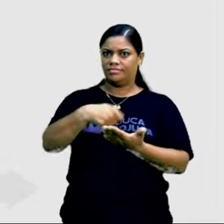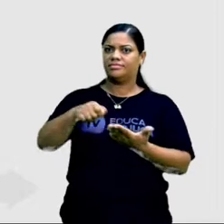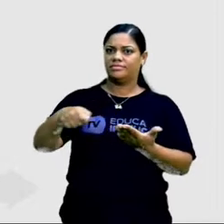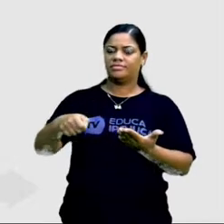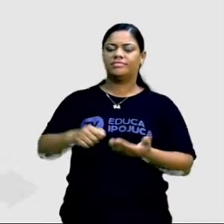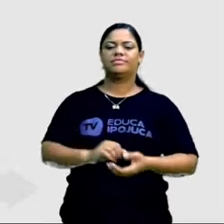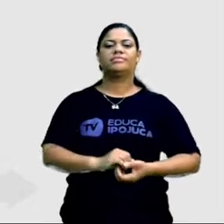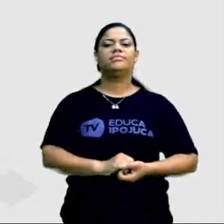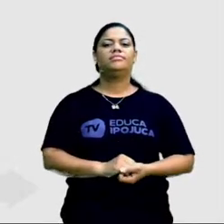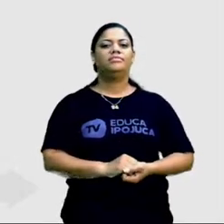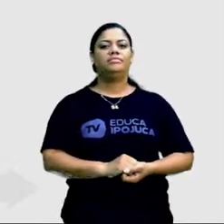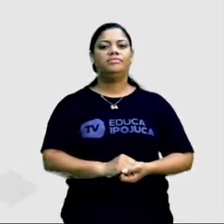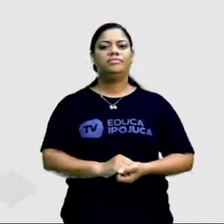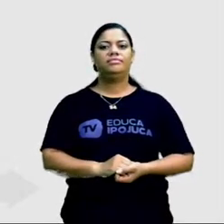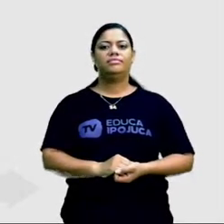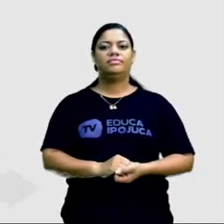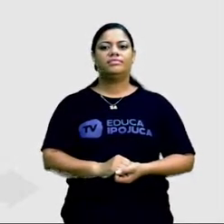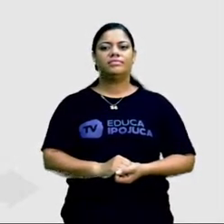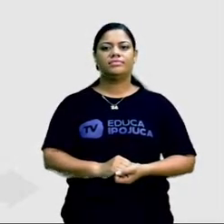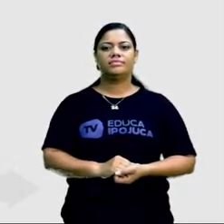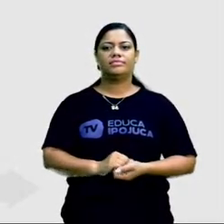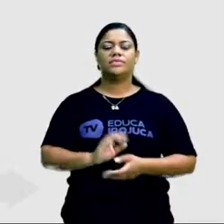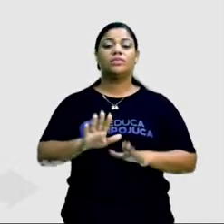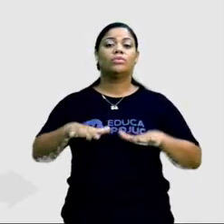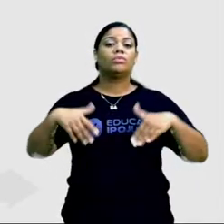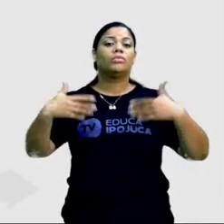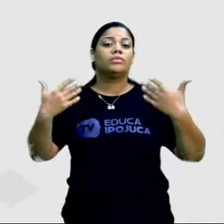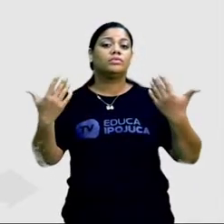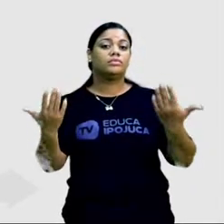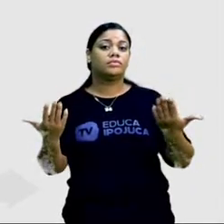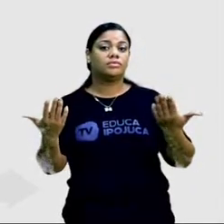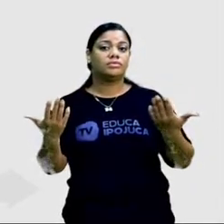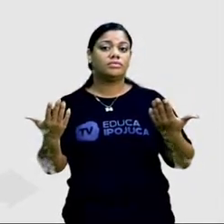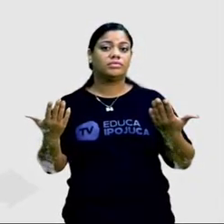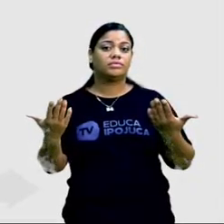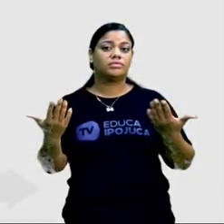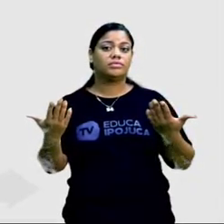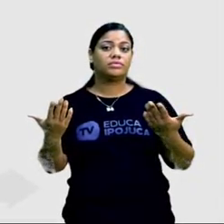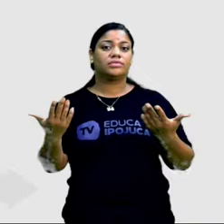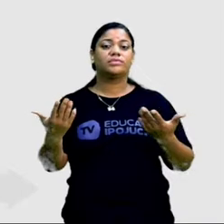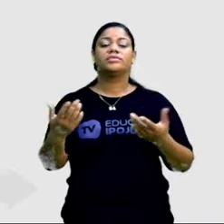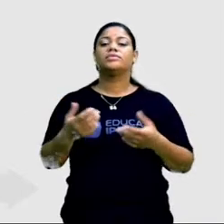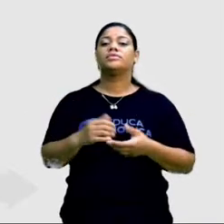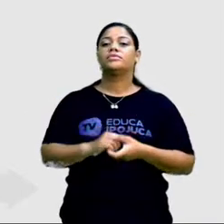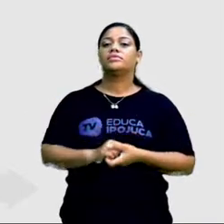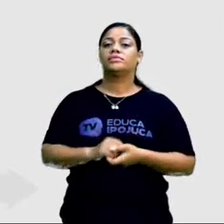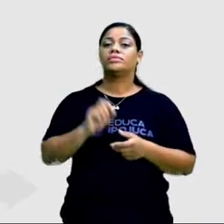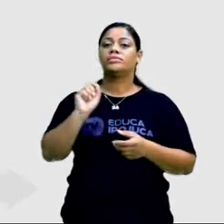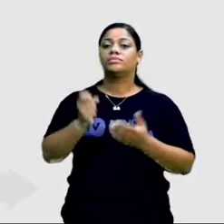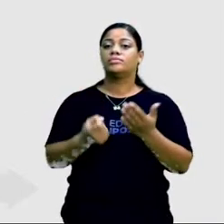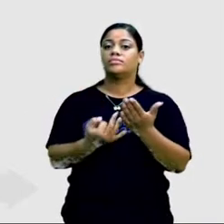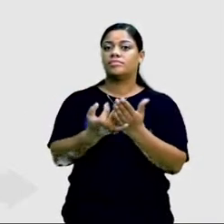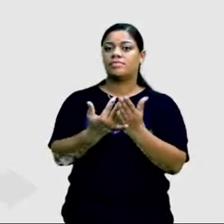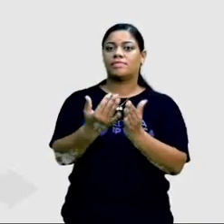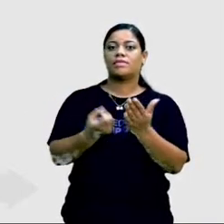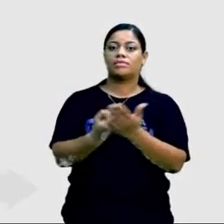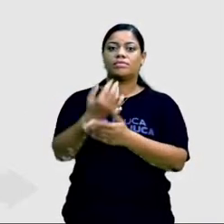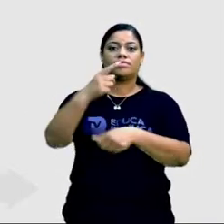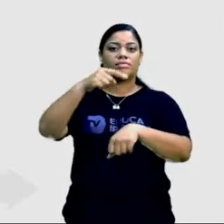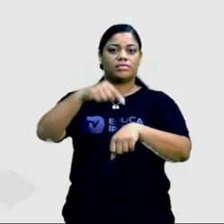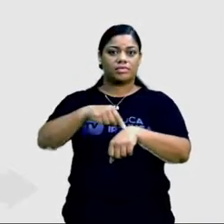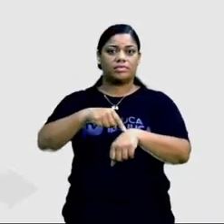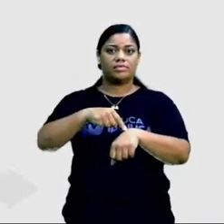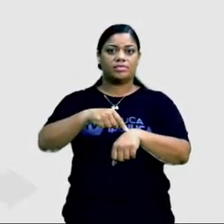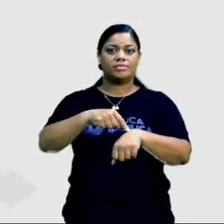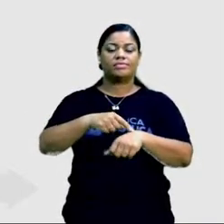nossa reportagem. Quando eu me refiro a quando, eu estou localizando o fato no tempo, atribuindo